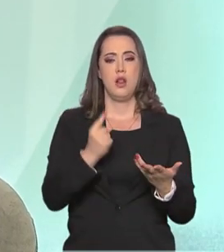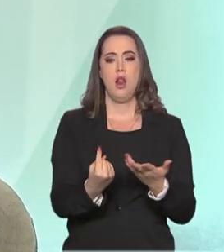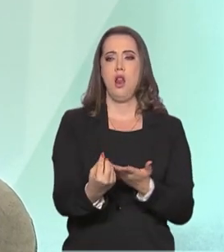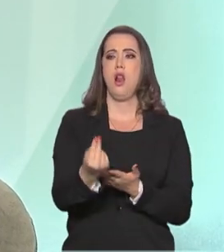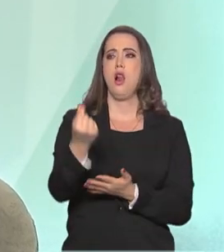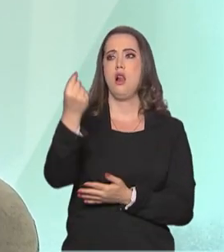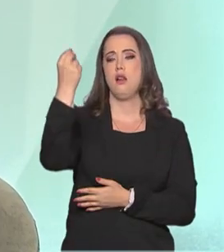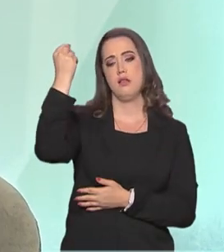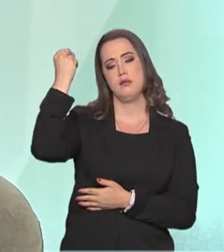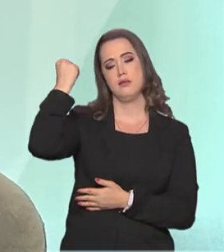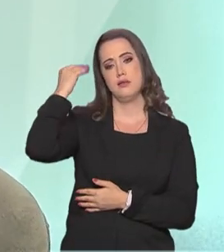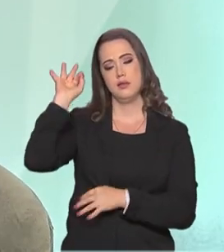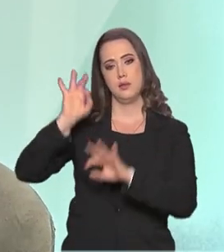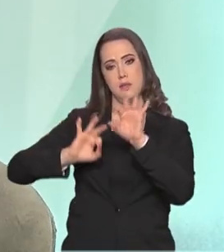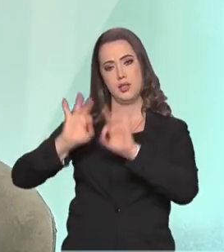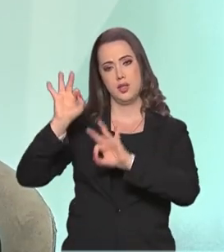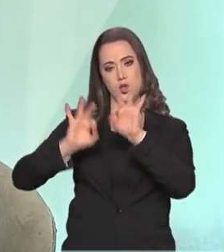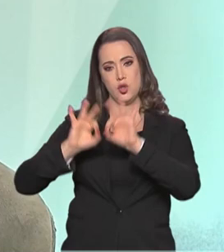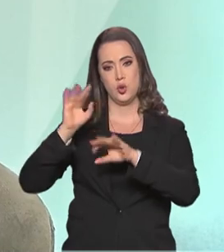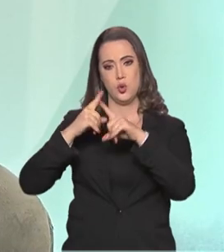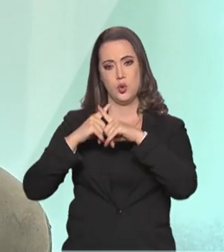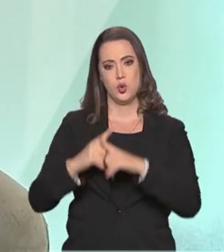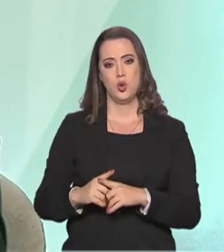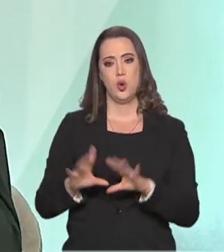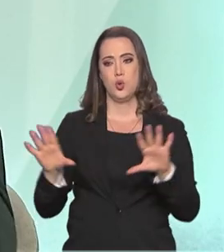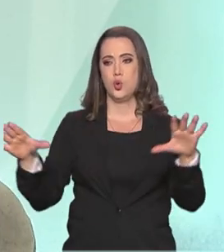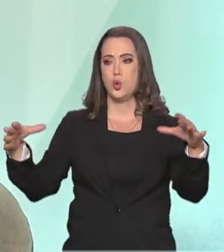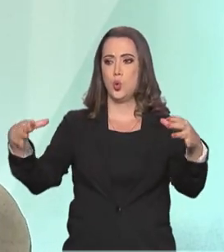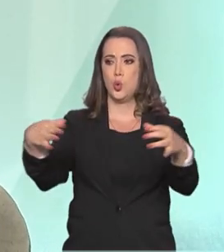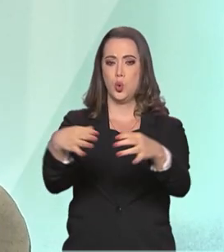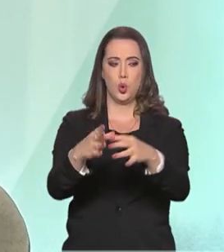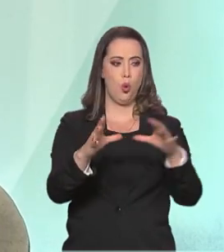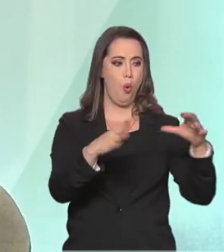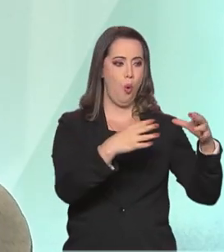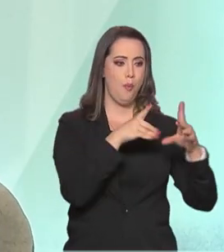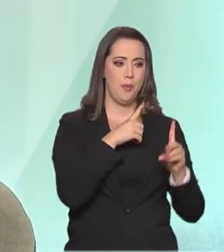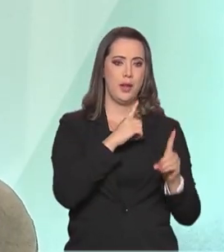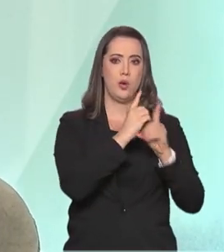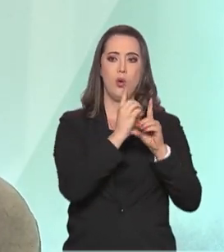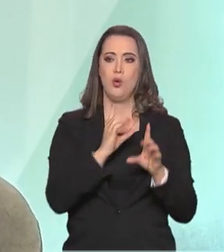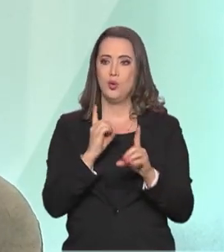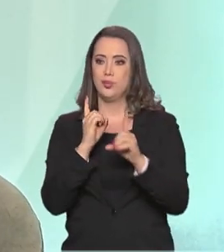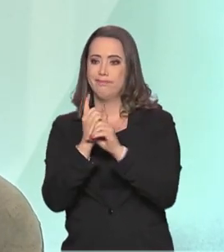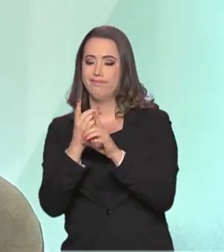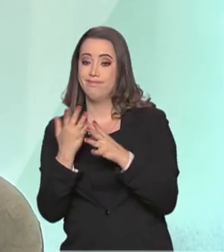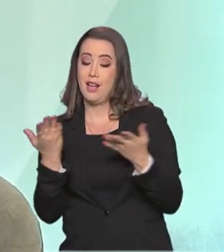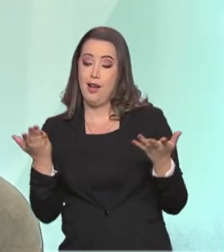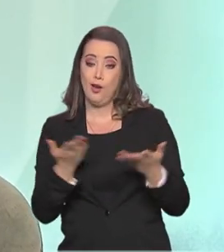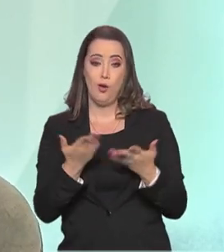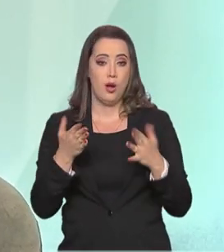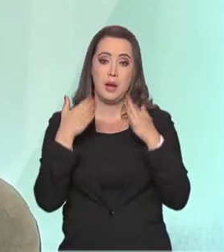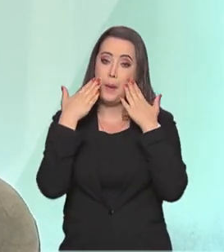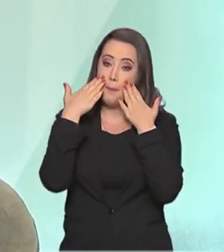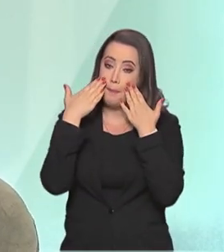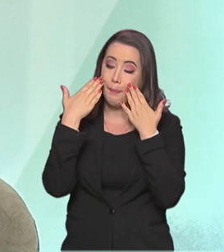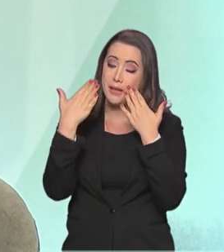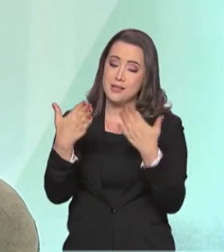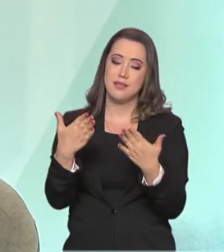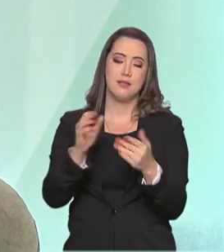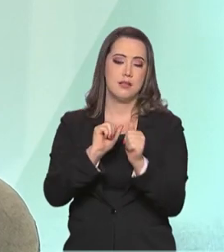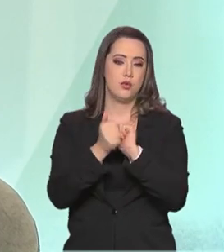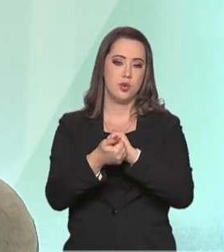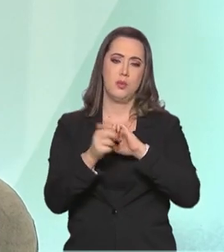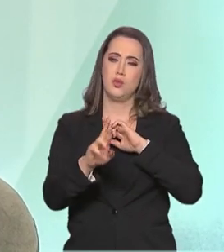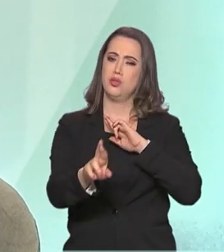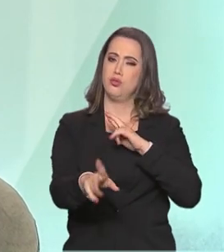lá atrás desenhou para ser um jogo de congregação, de encontro e tudo mais. Vai ser muito mais uma apresentação esportiva